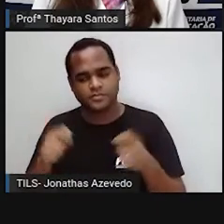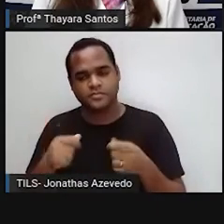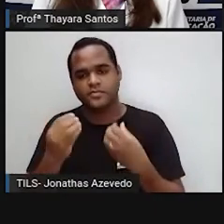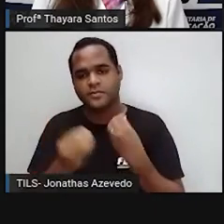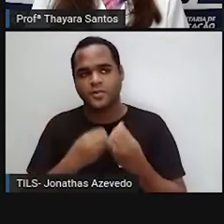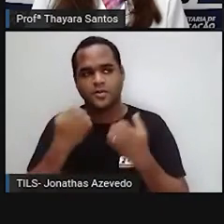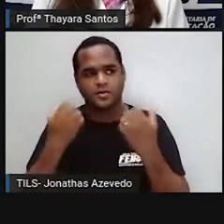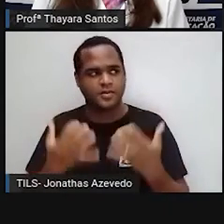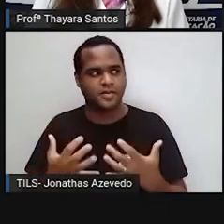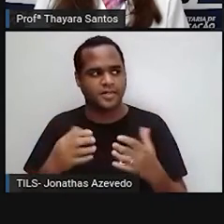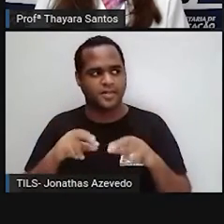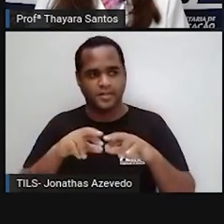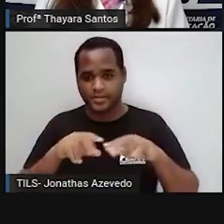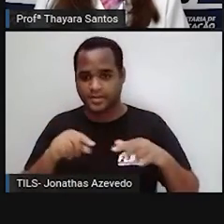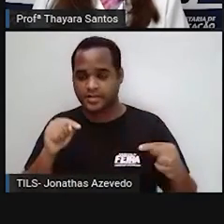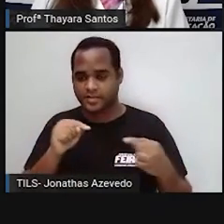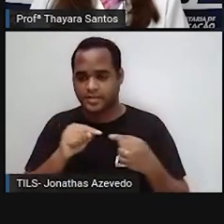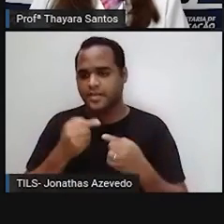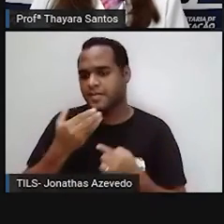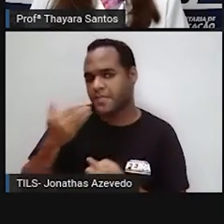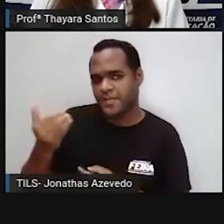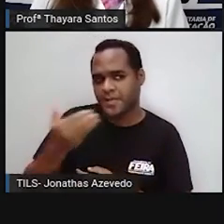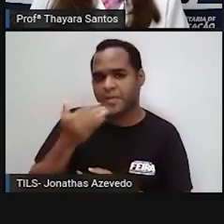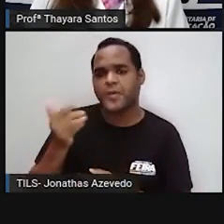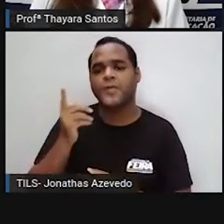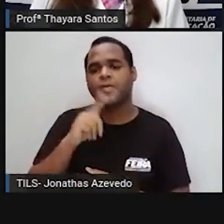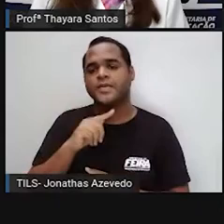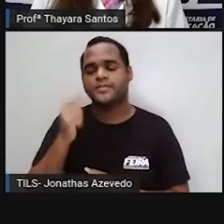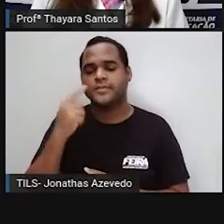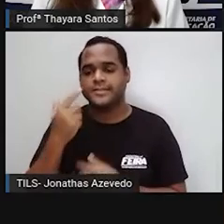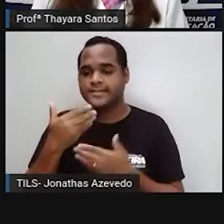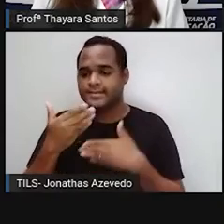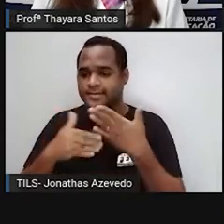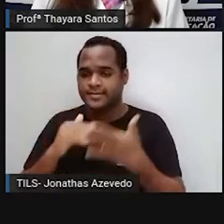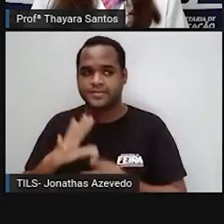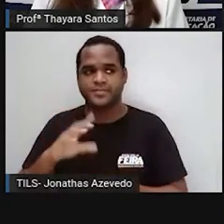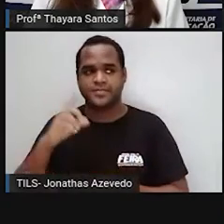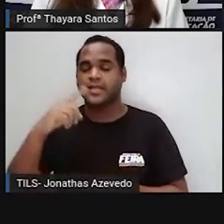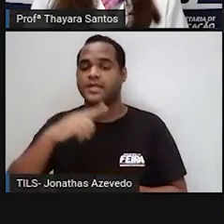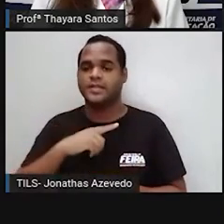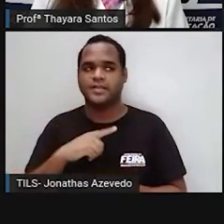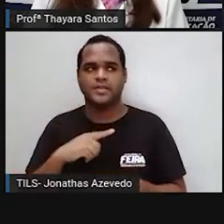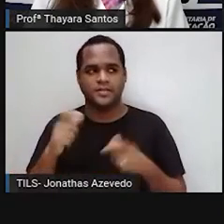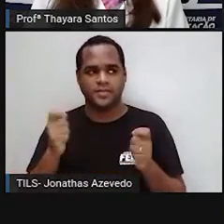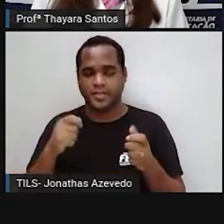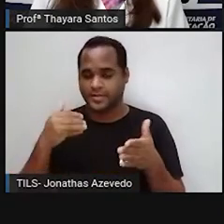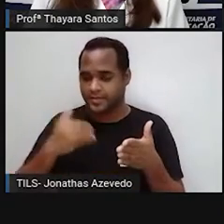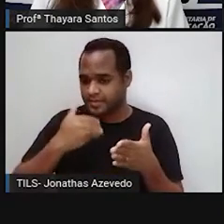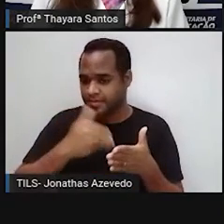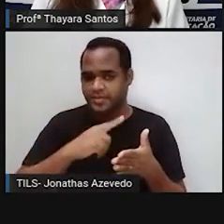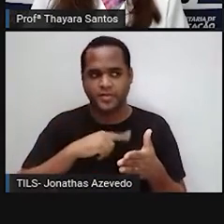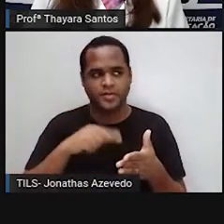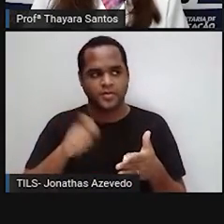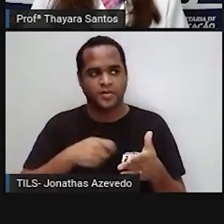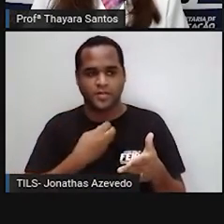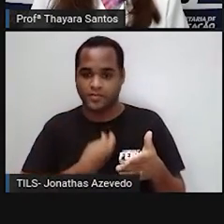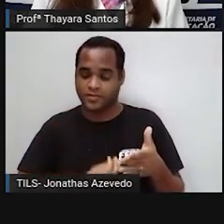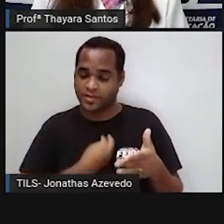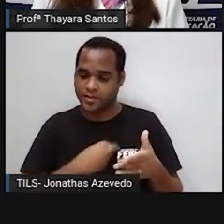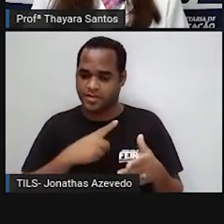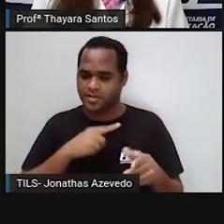planeta melhor que não afete tão gravemente todos os seres vivos que